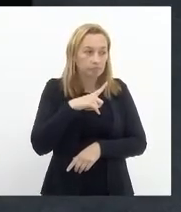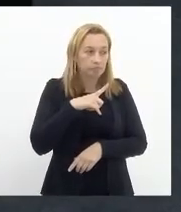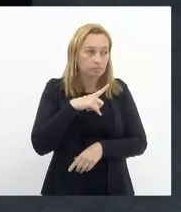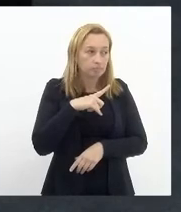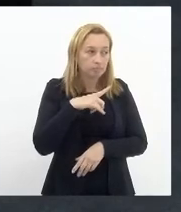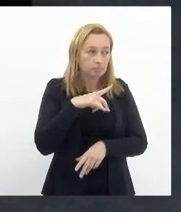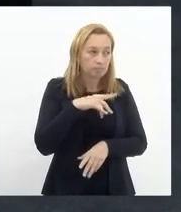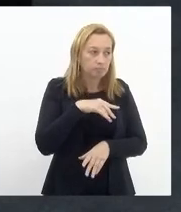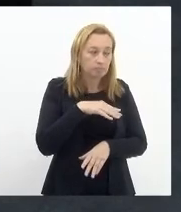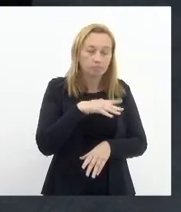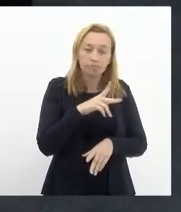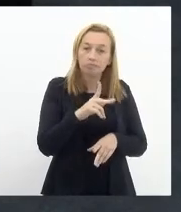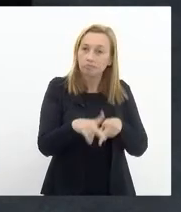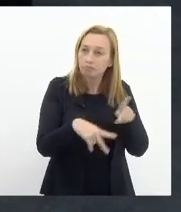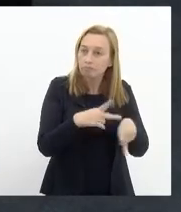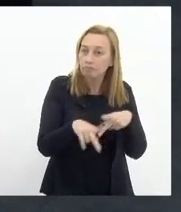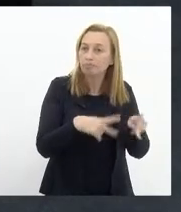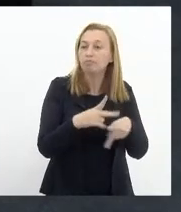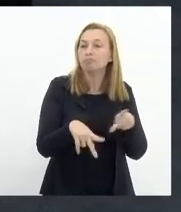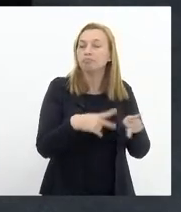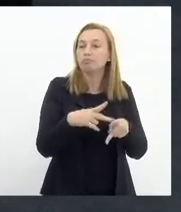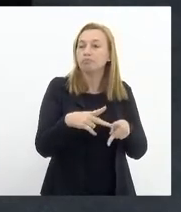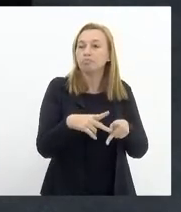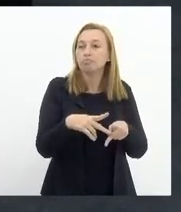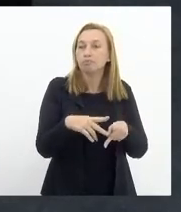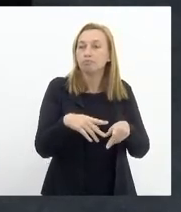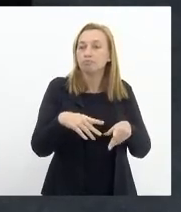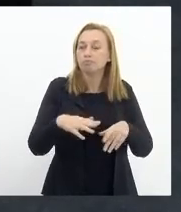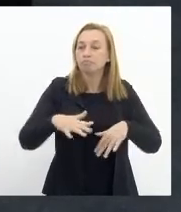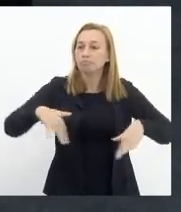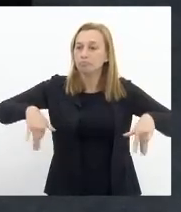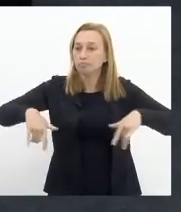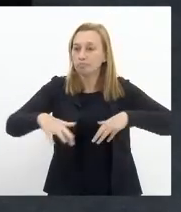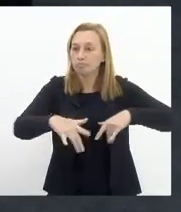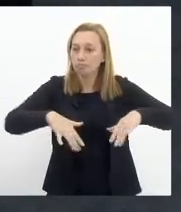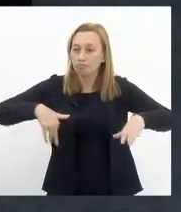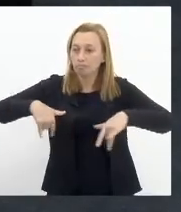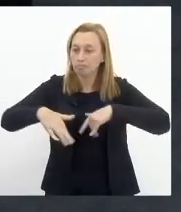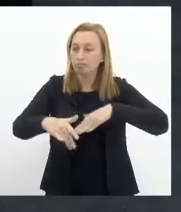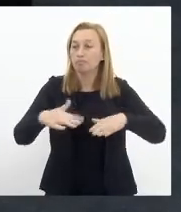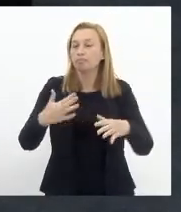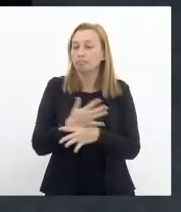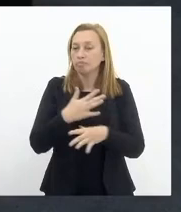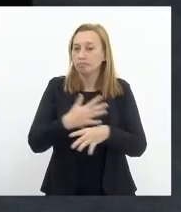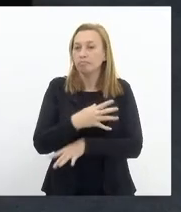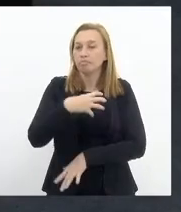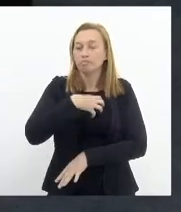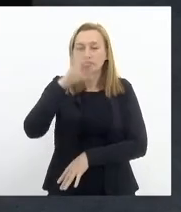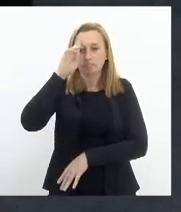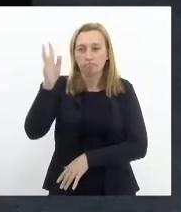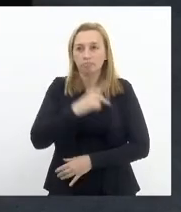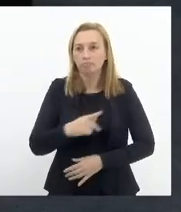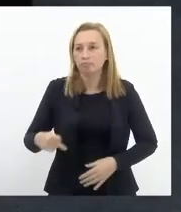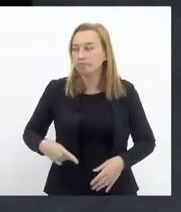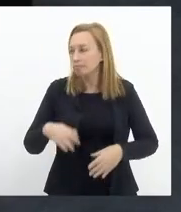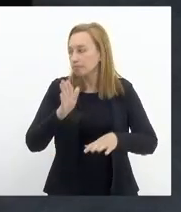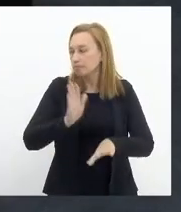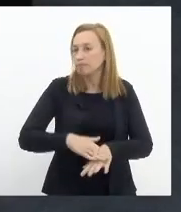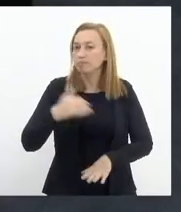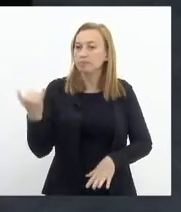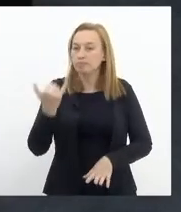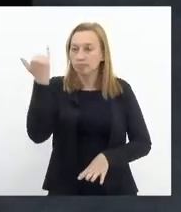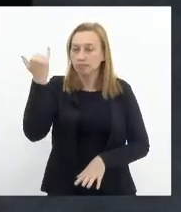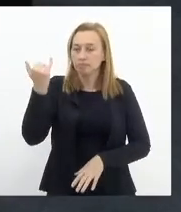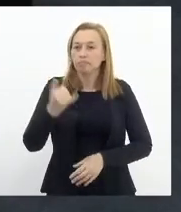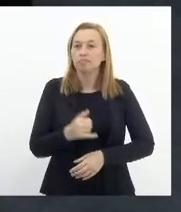que é ter a transitorialidade pela cidade então nesse sentido senhor presidente é mais que importante